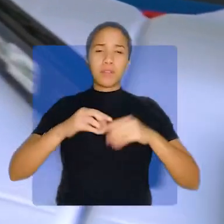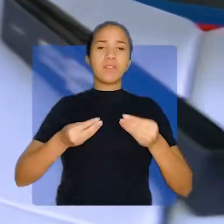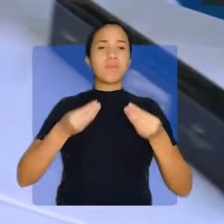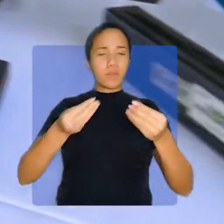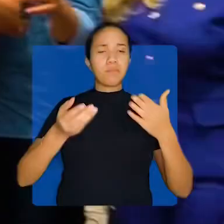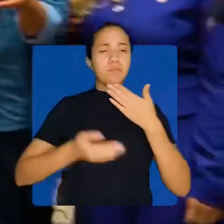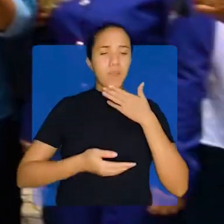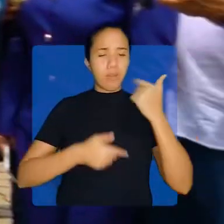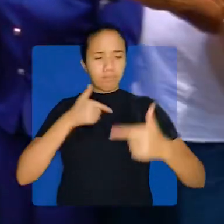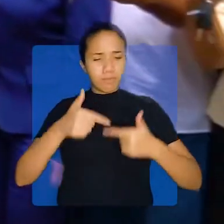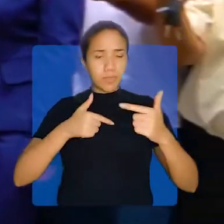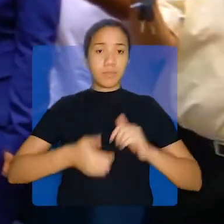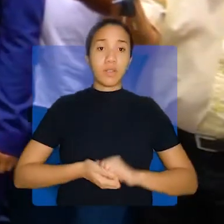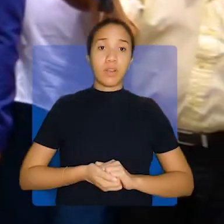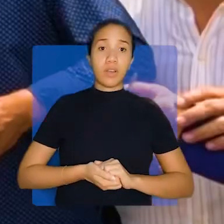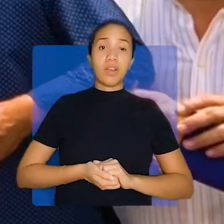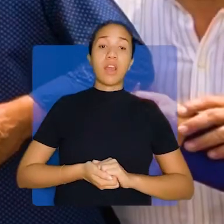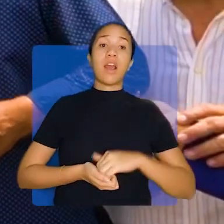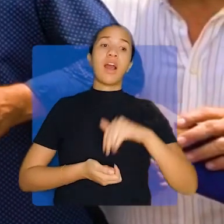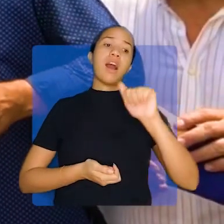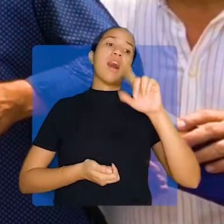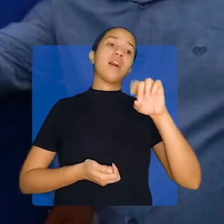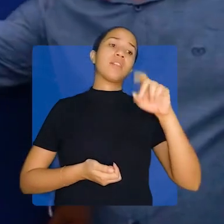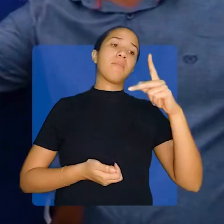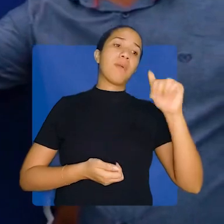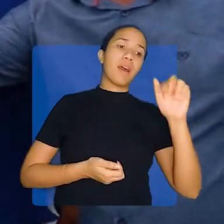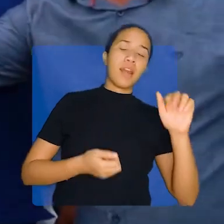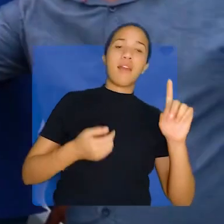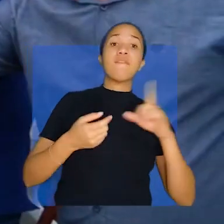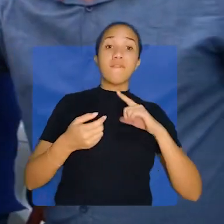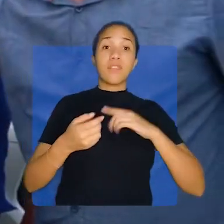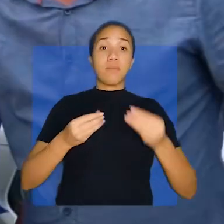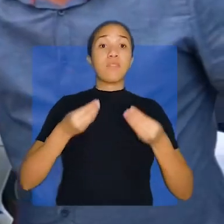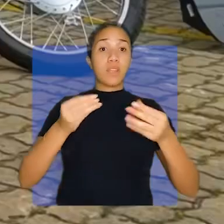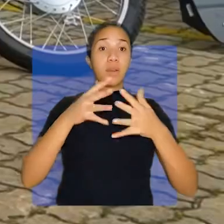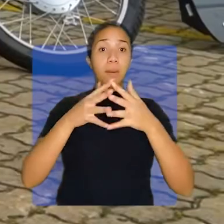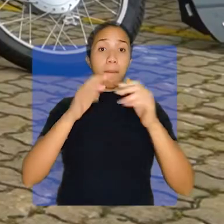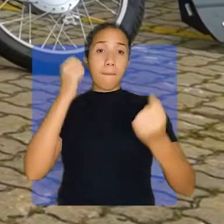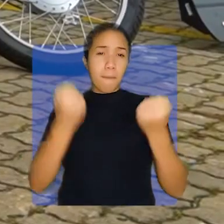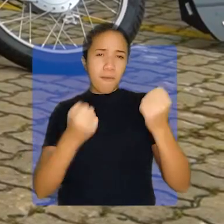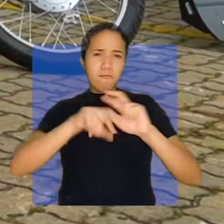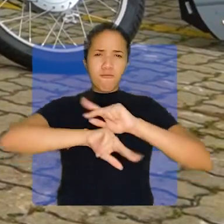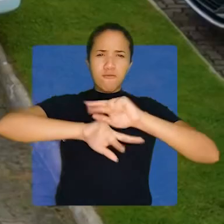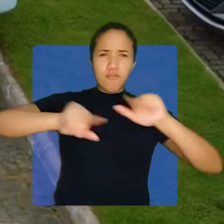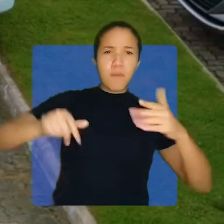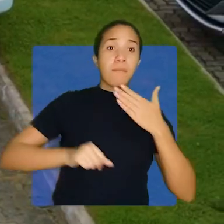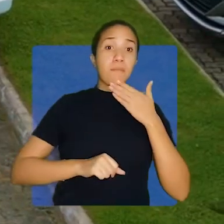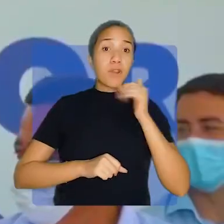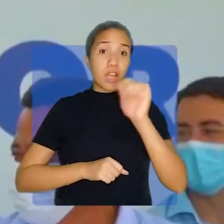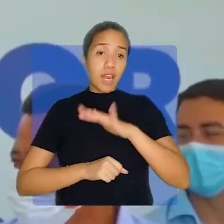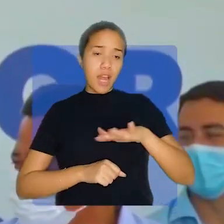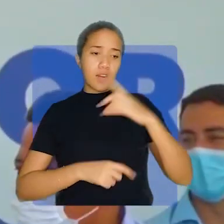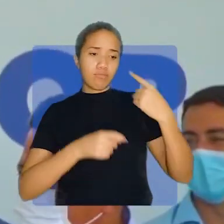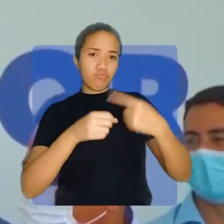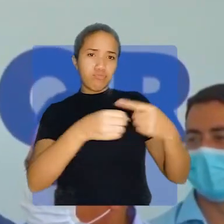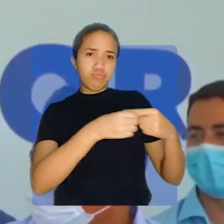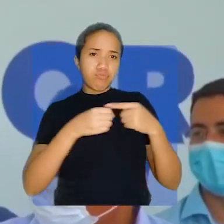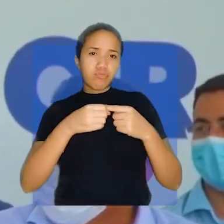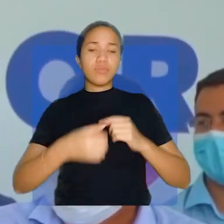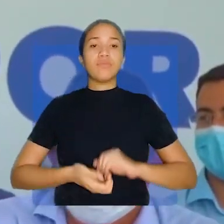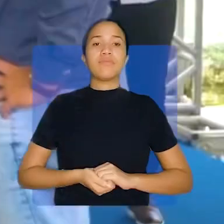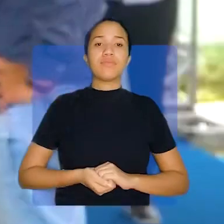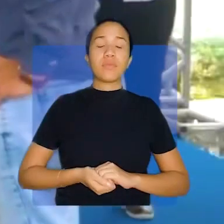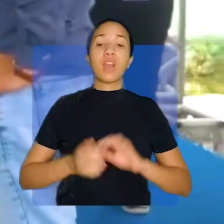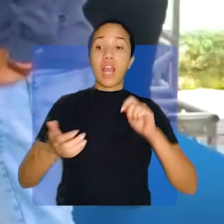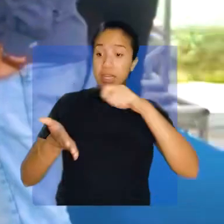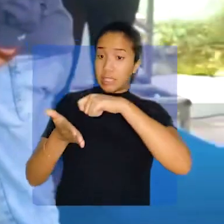ações no Estado. Emater e Adepará receberam veículos para intensificar as atividades no interior. Convênios importantes